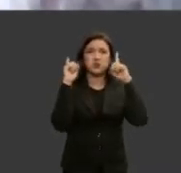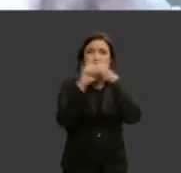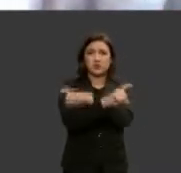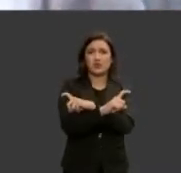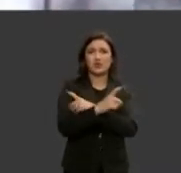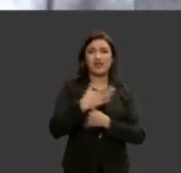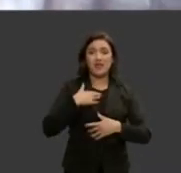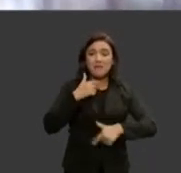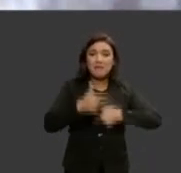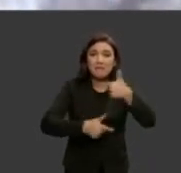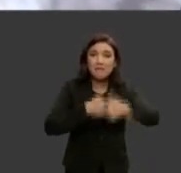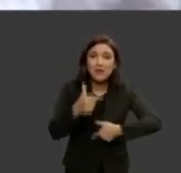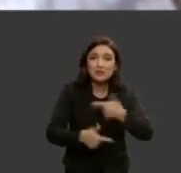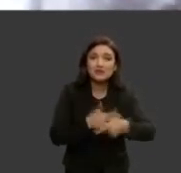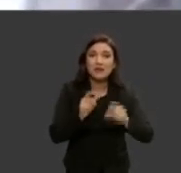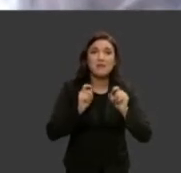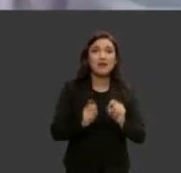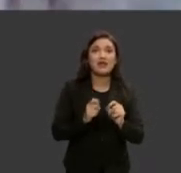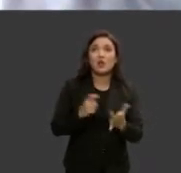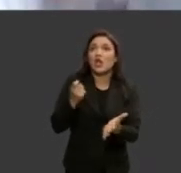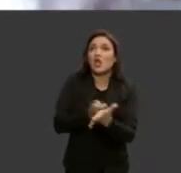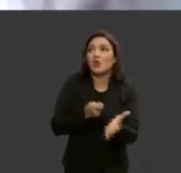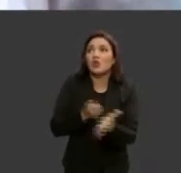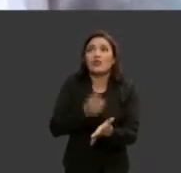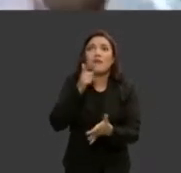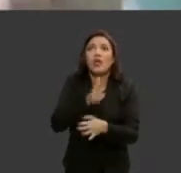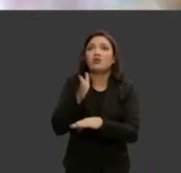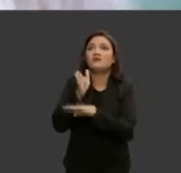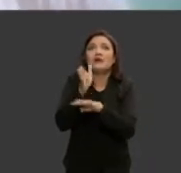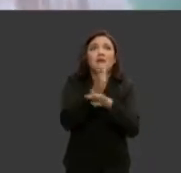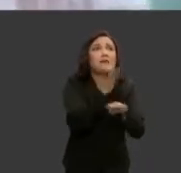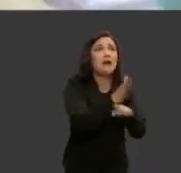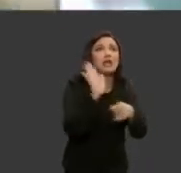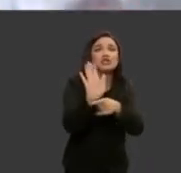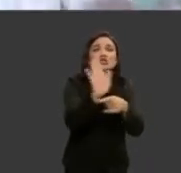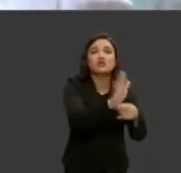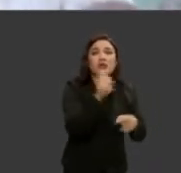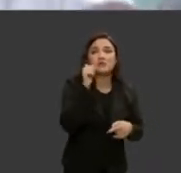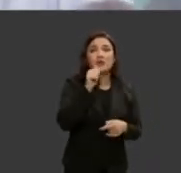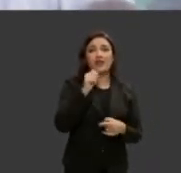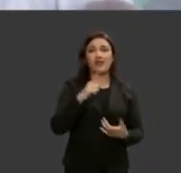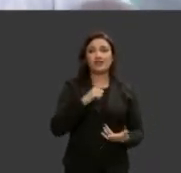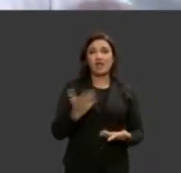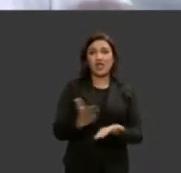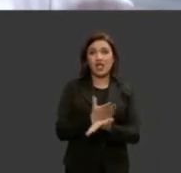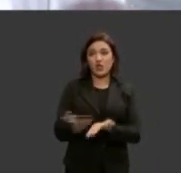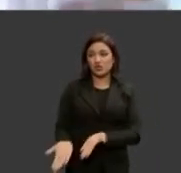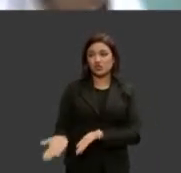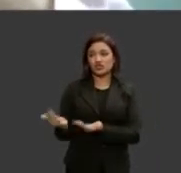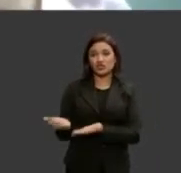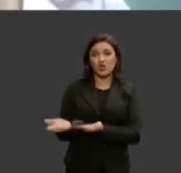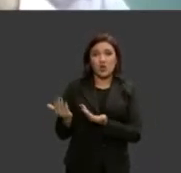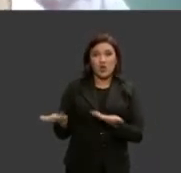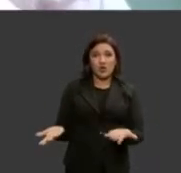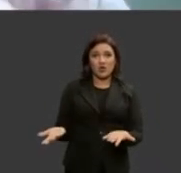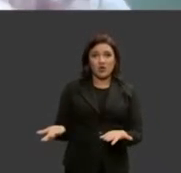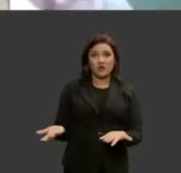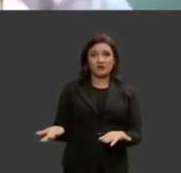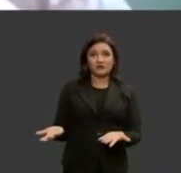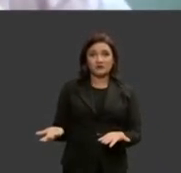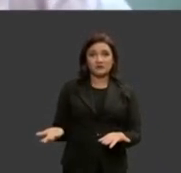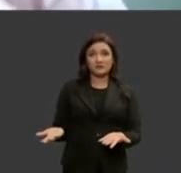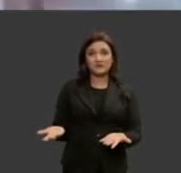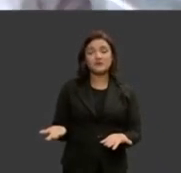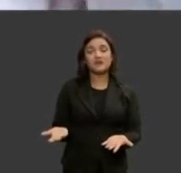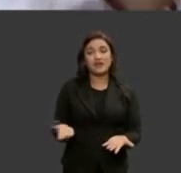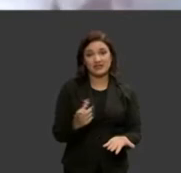buscando alcançar todas as mulheres e aqui eu tenho uma mulher menina ainda somos doutora a doutora